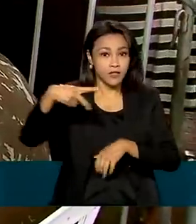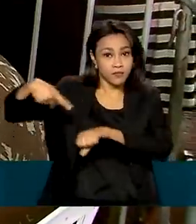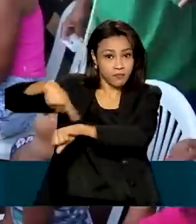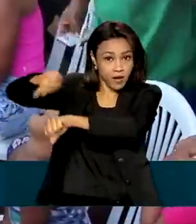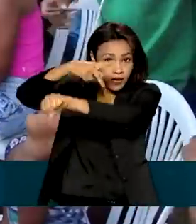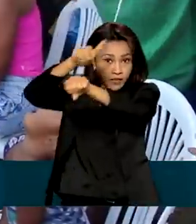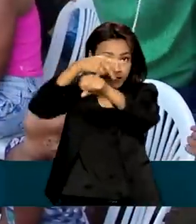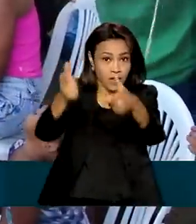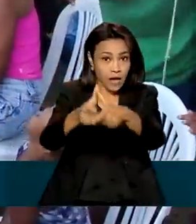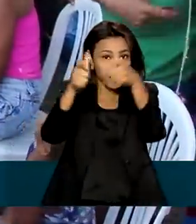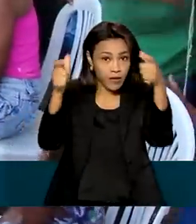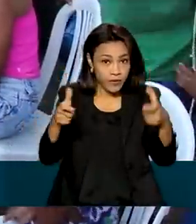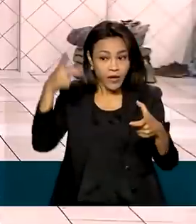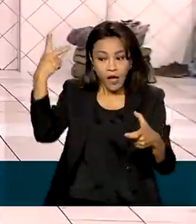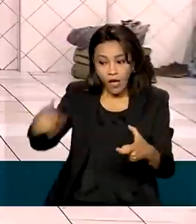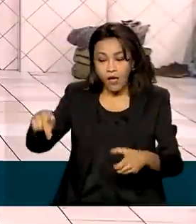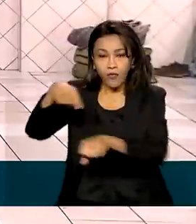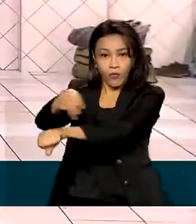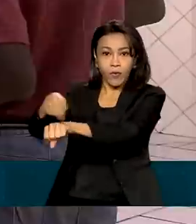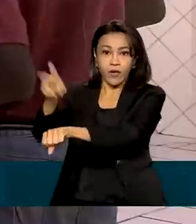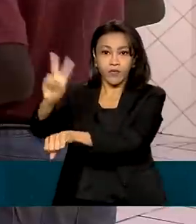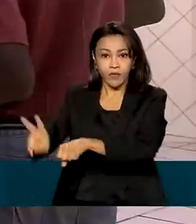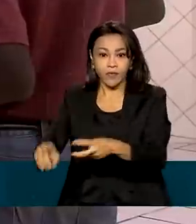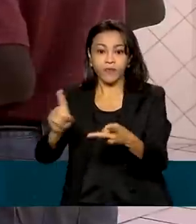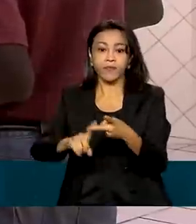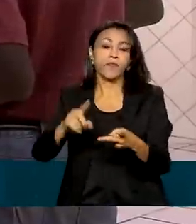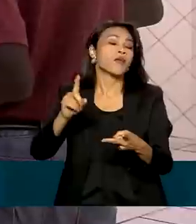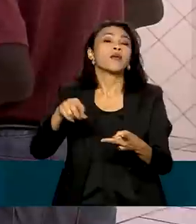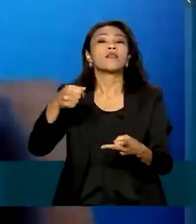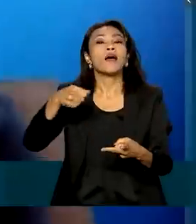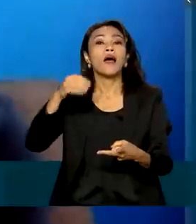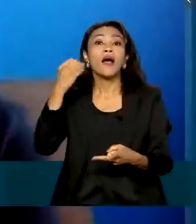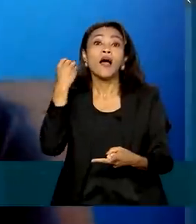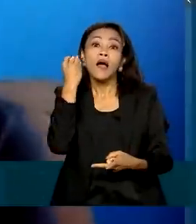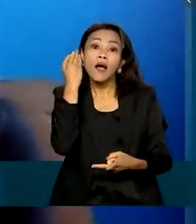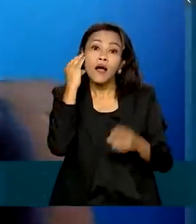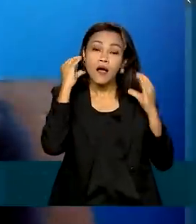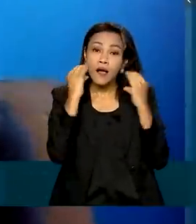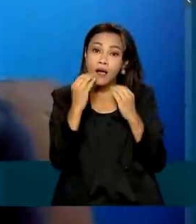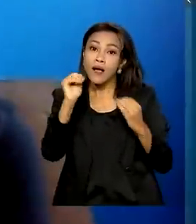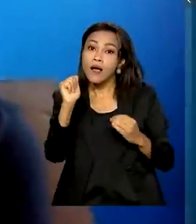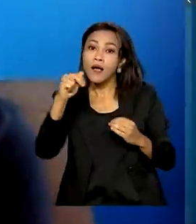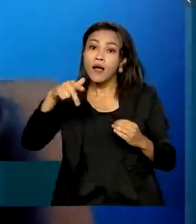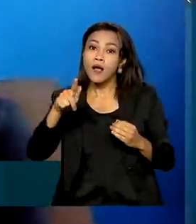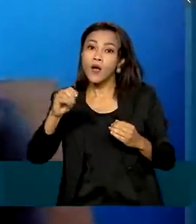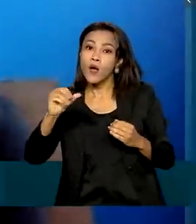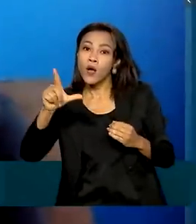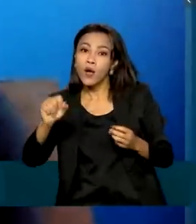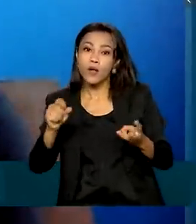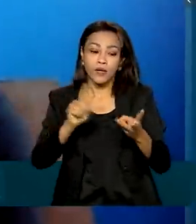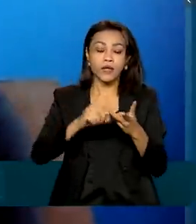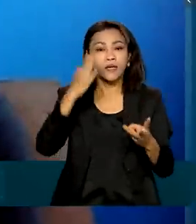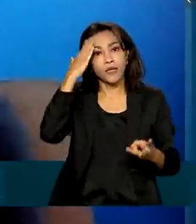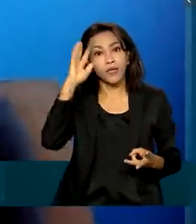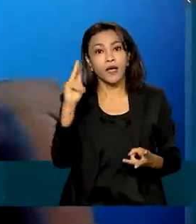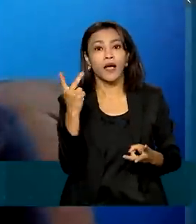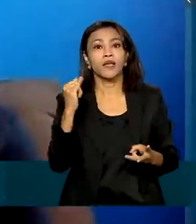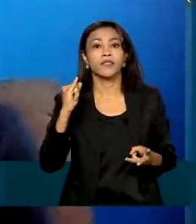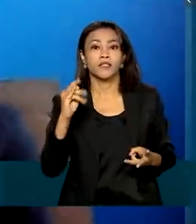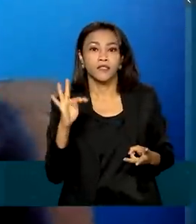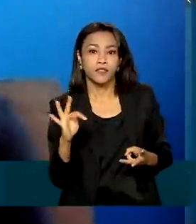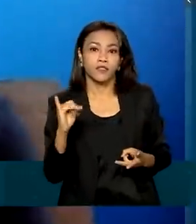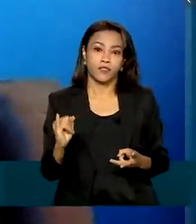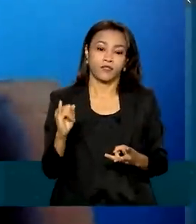sendo a maior parte venezuelanos, angolanos e haitianos. Você ficar no país sem documentação,